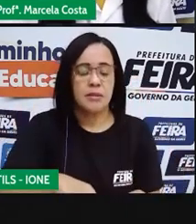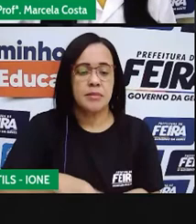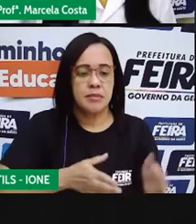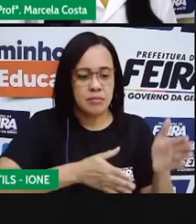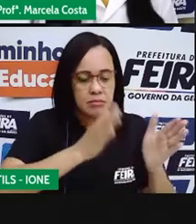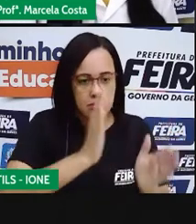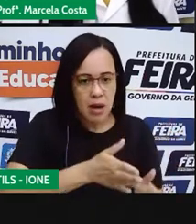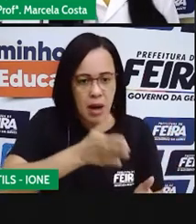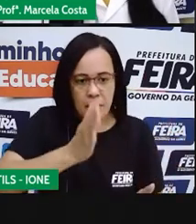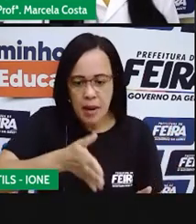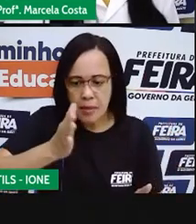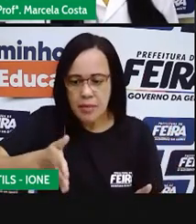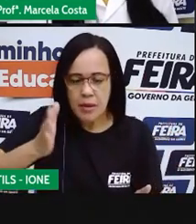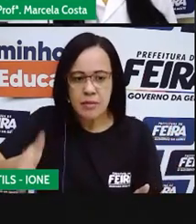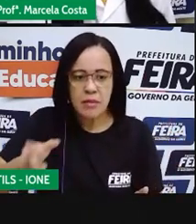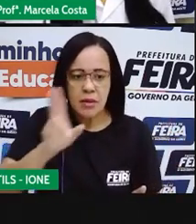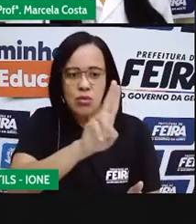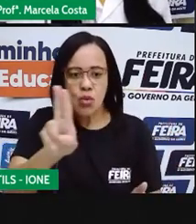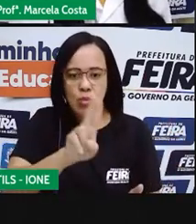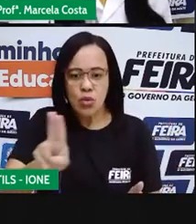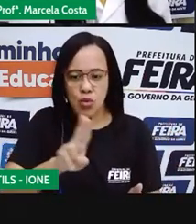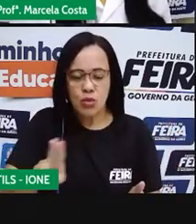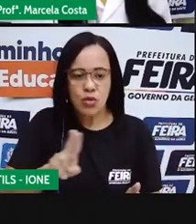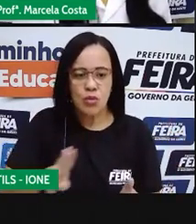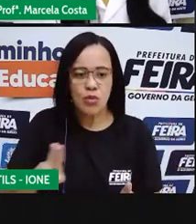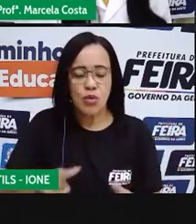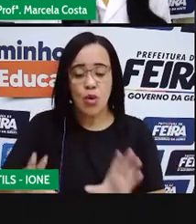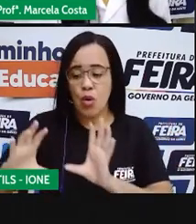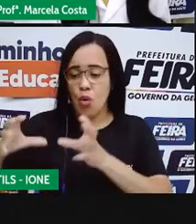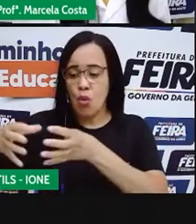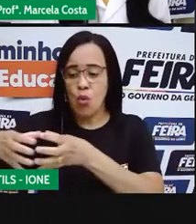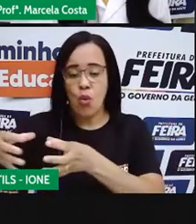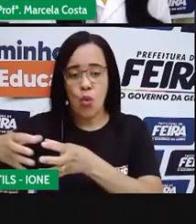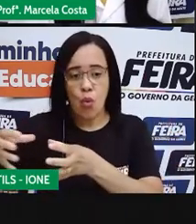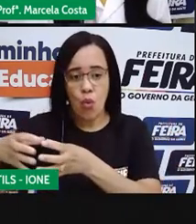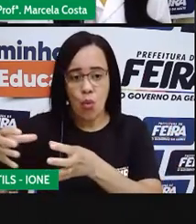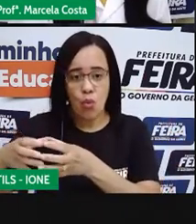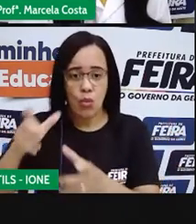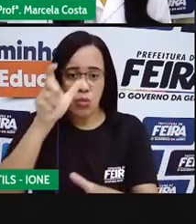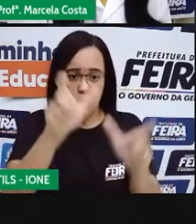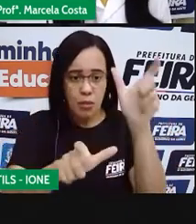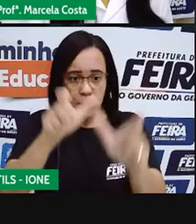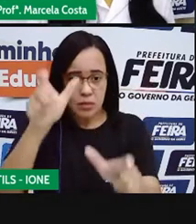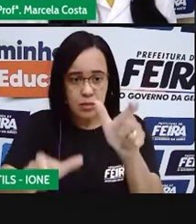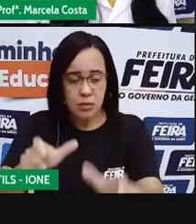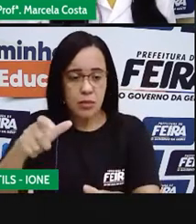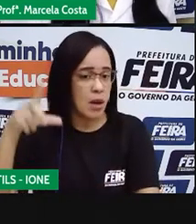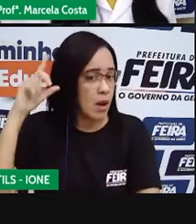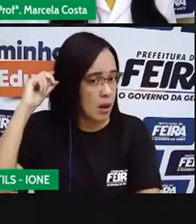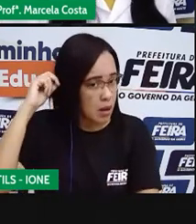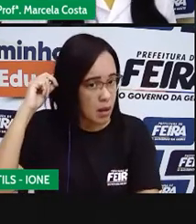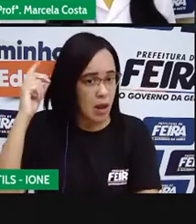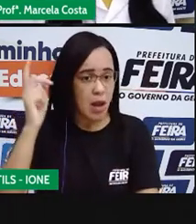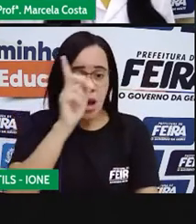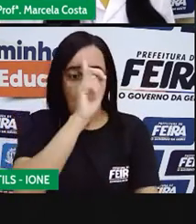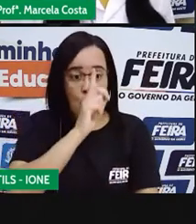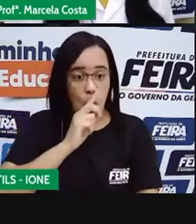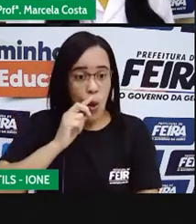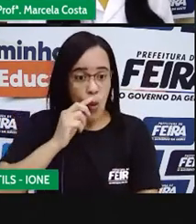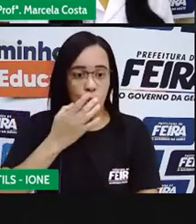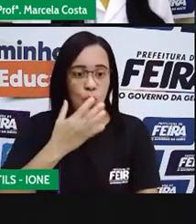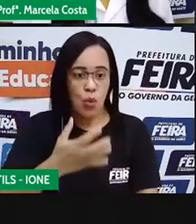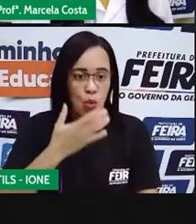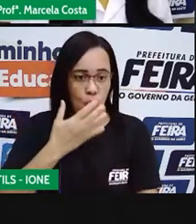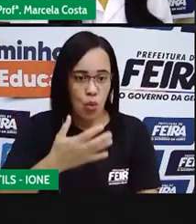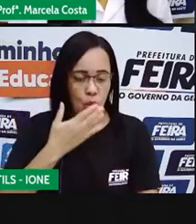deles, com o grupo de personagens que têm cabelos loiros. Agora, vamos